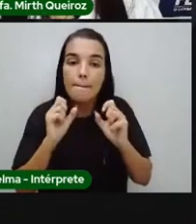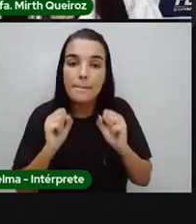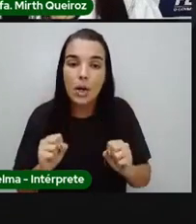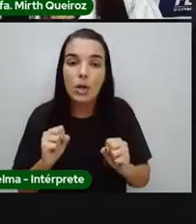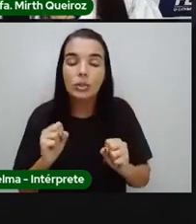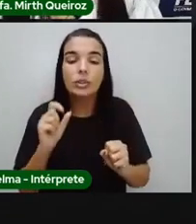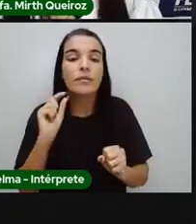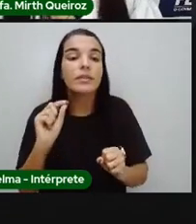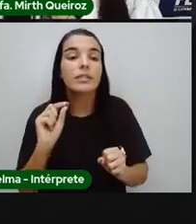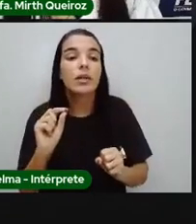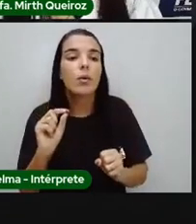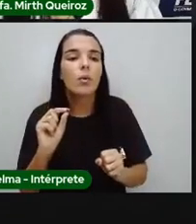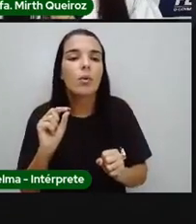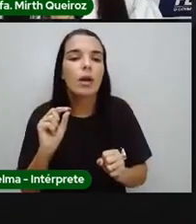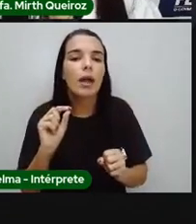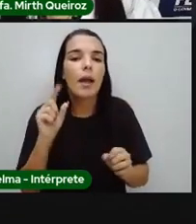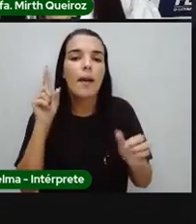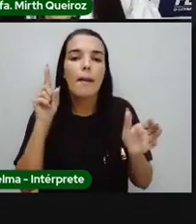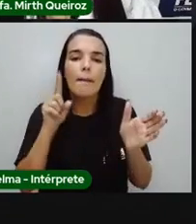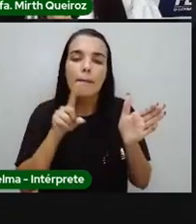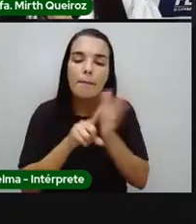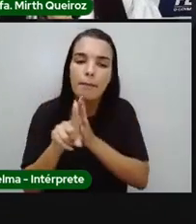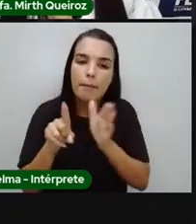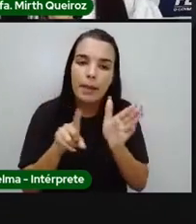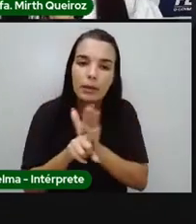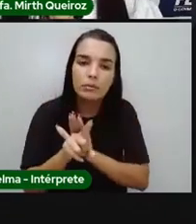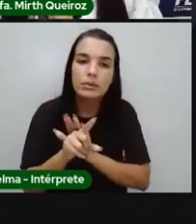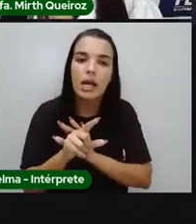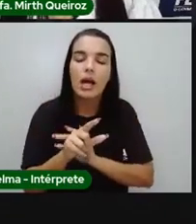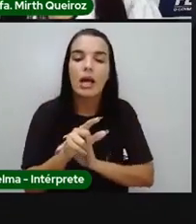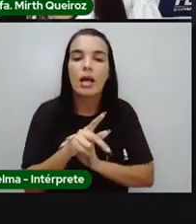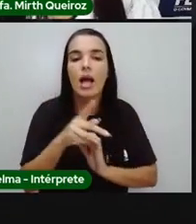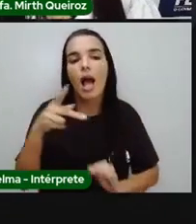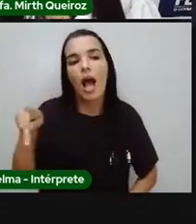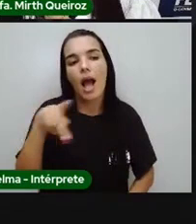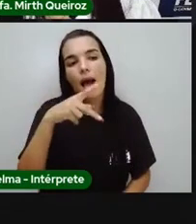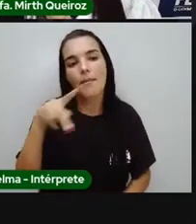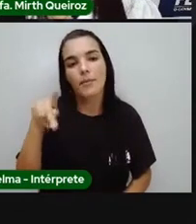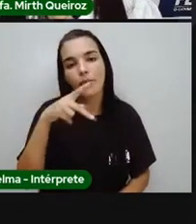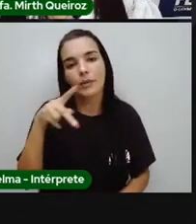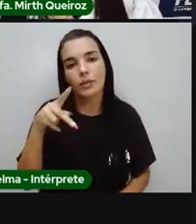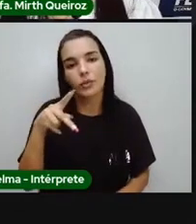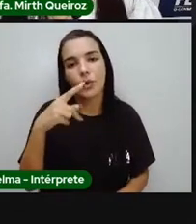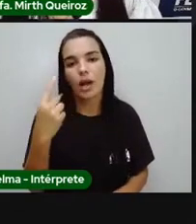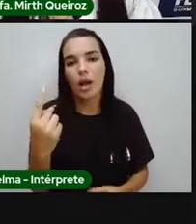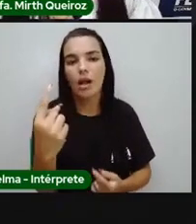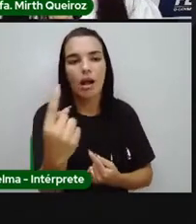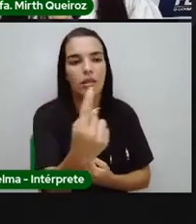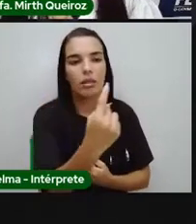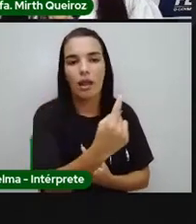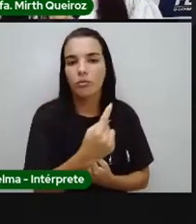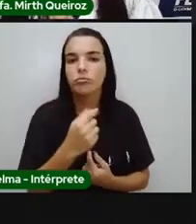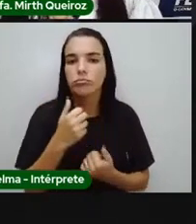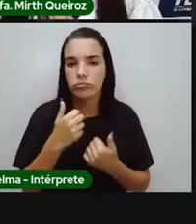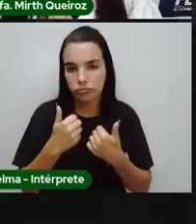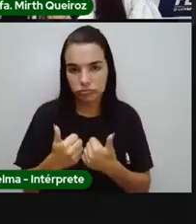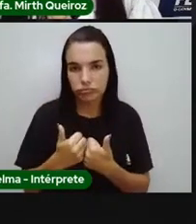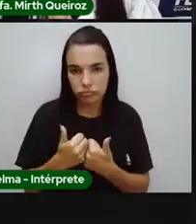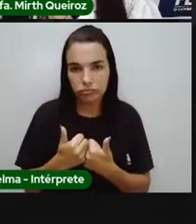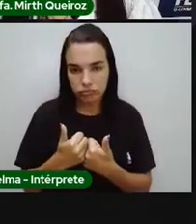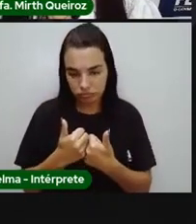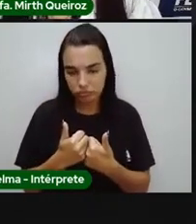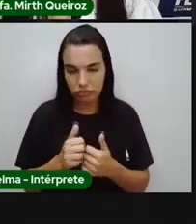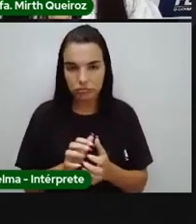palavras que vocês não compreenderam, vocês vão listar no caderno e em seguida, em outro momento, vocês podem estar perguntando os